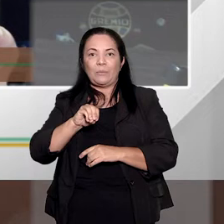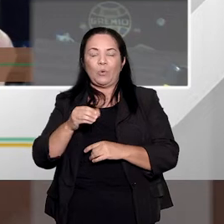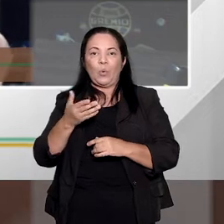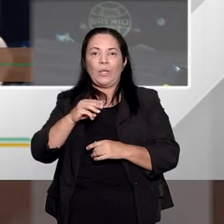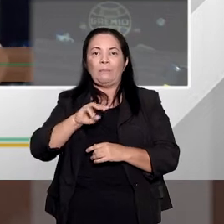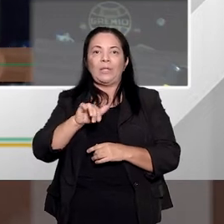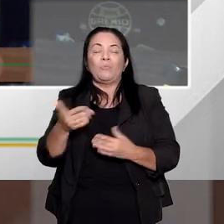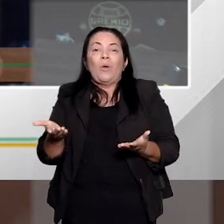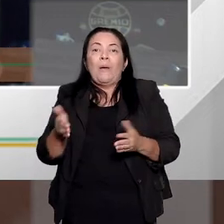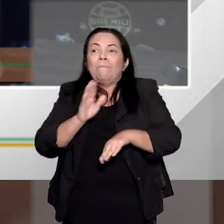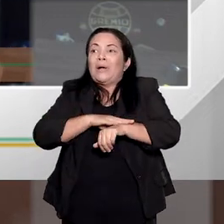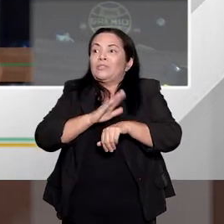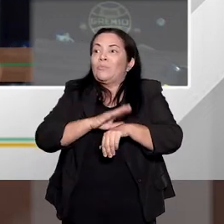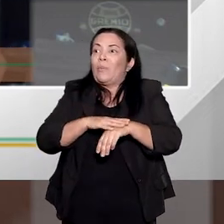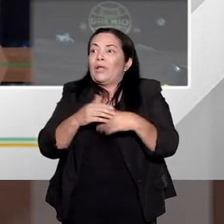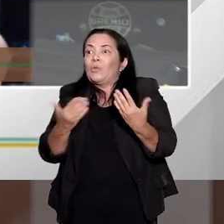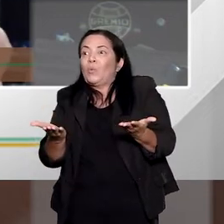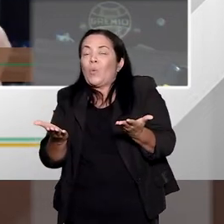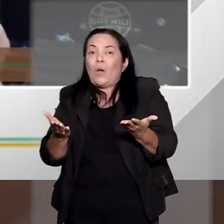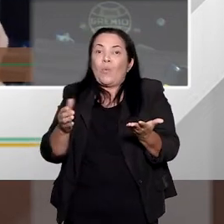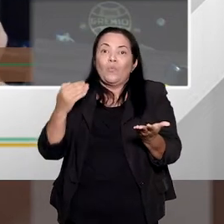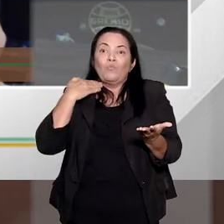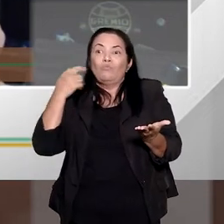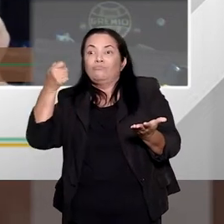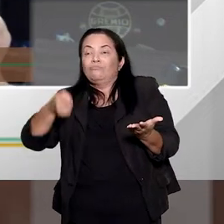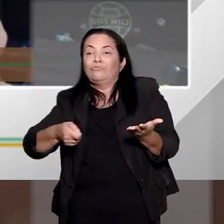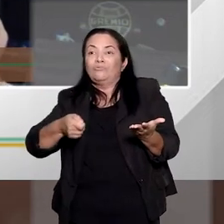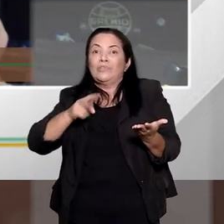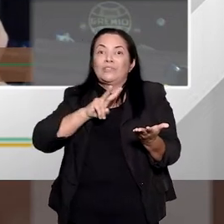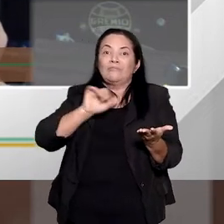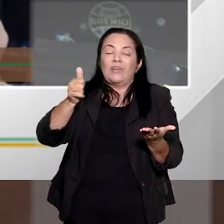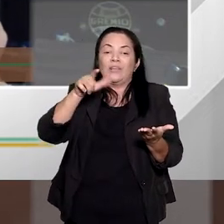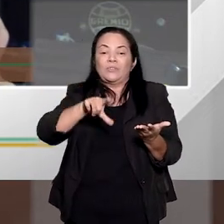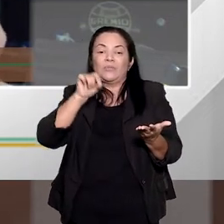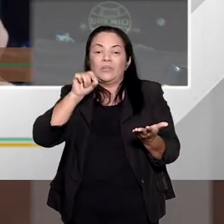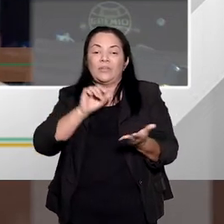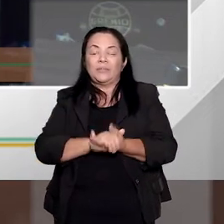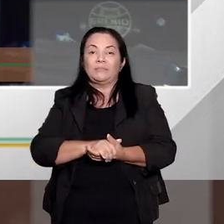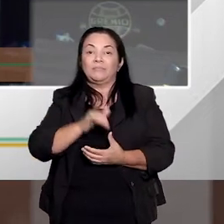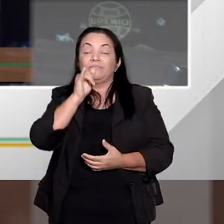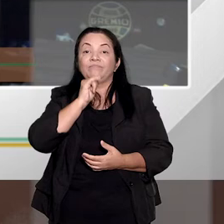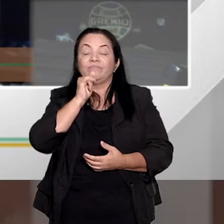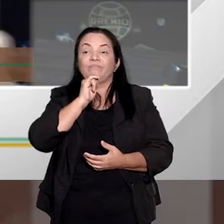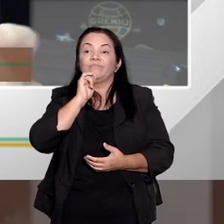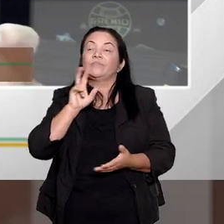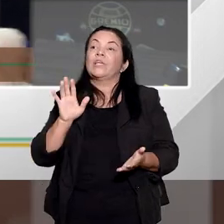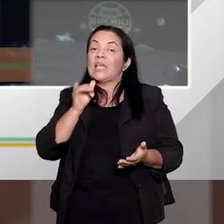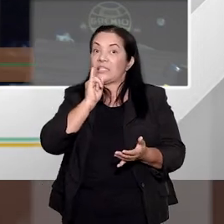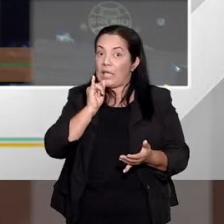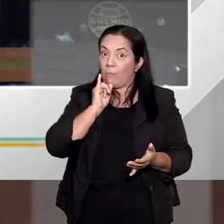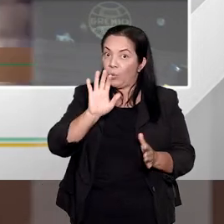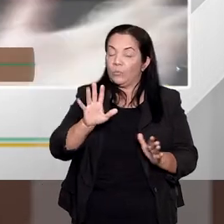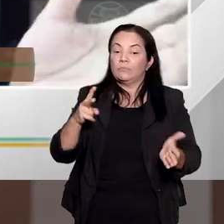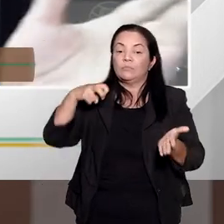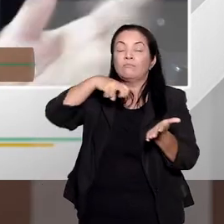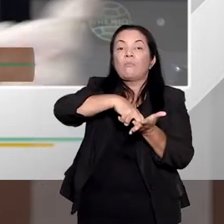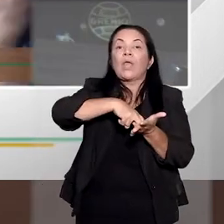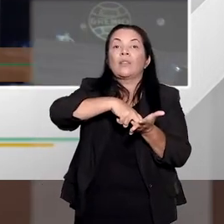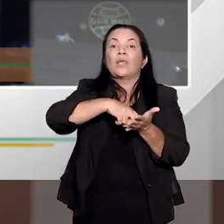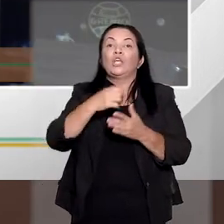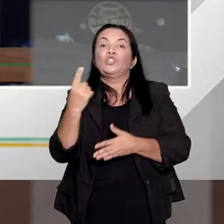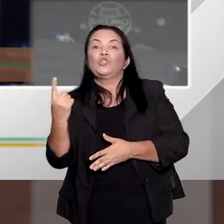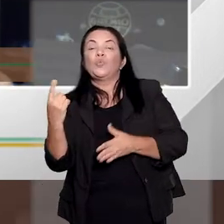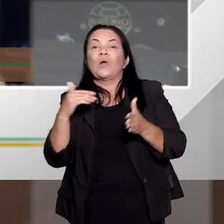que momento ele pode transitar entre o mínimo e o máximo? Vamos considerar uma pena uma pena que seja de um a quatro